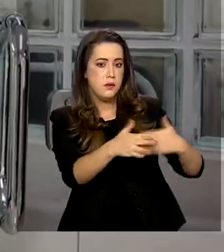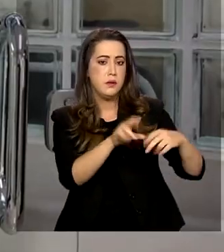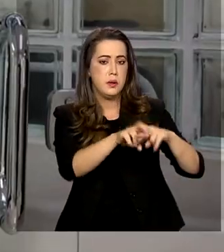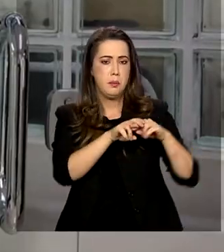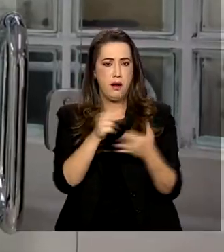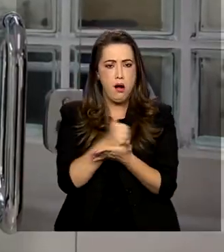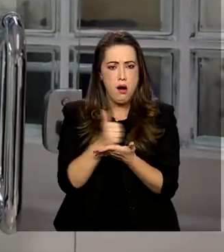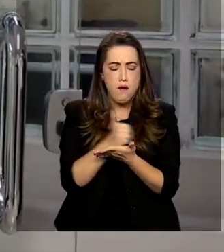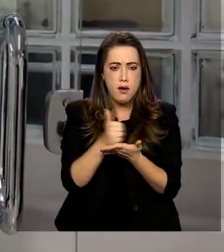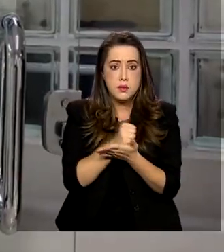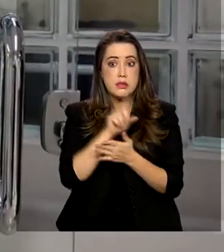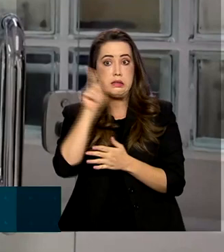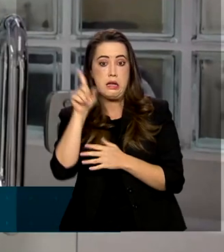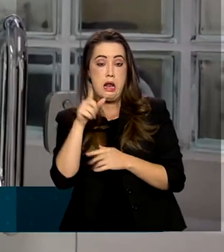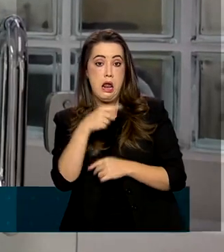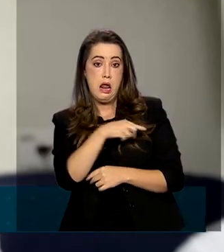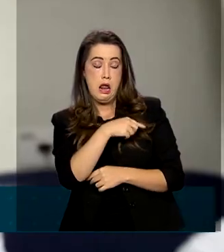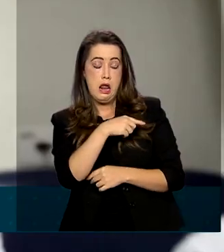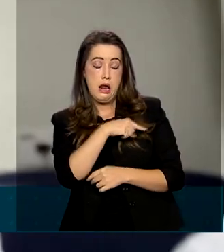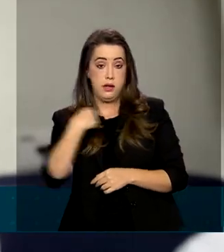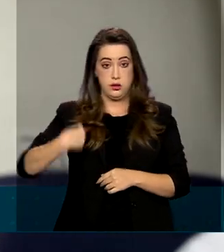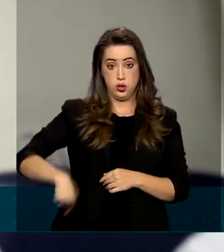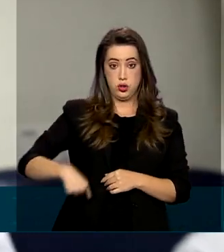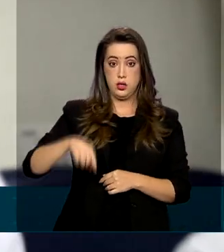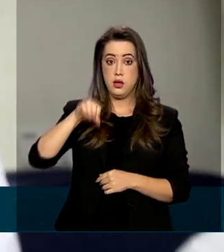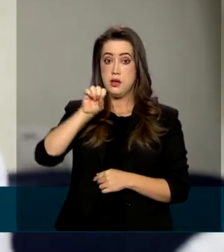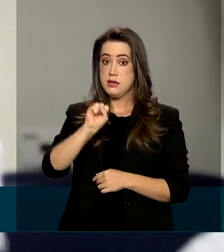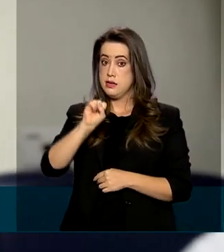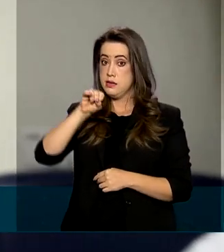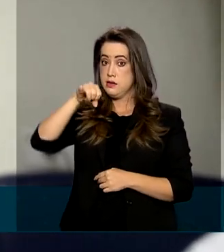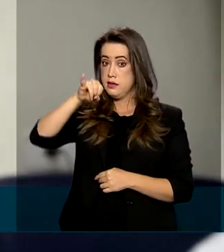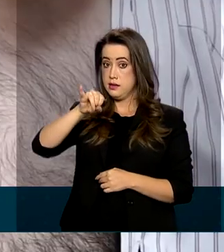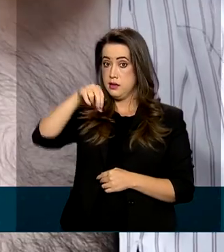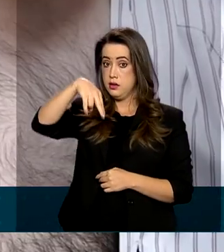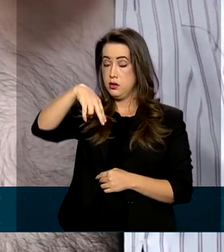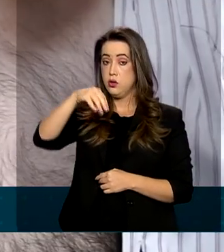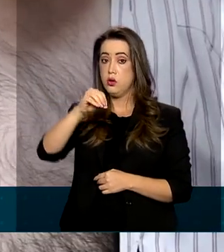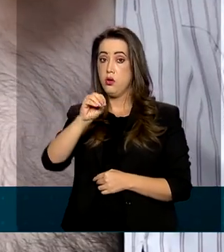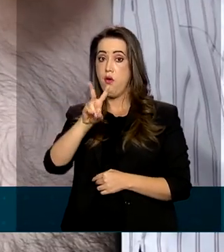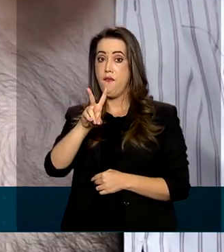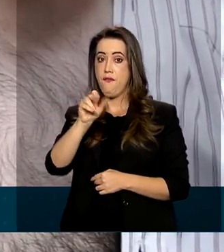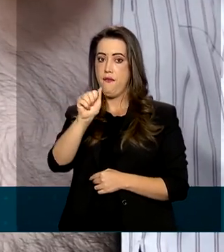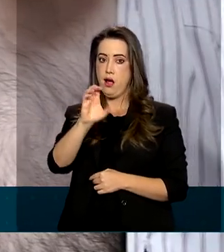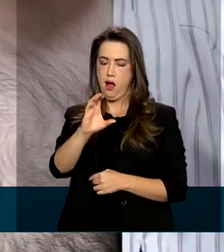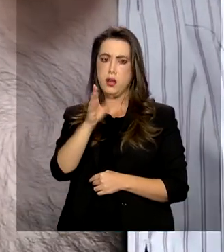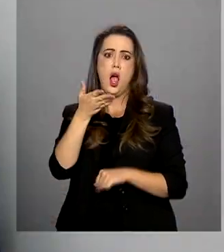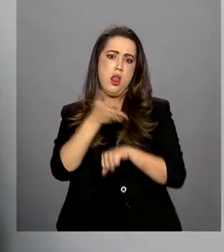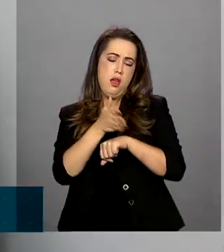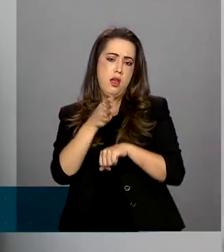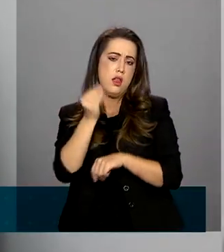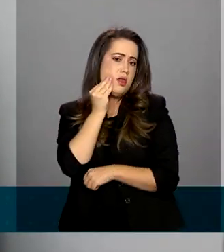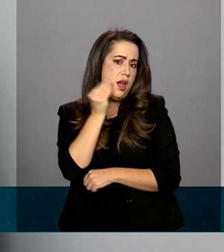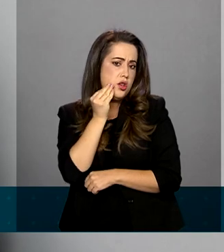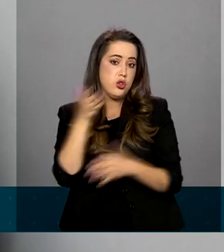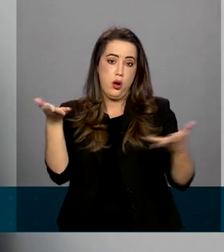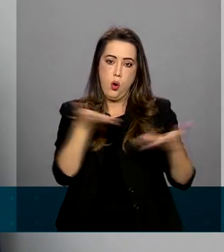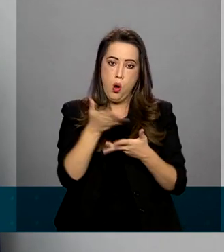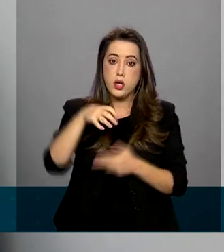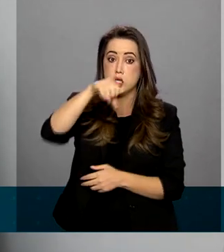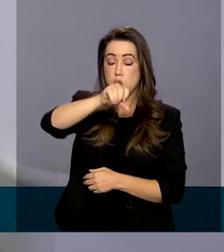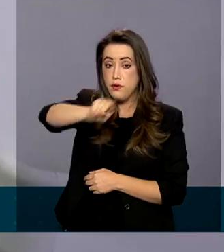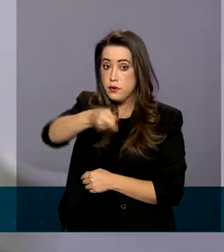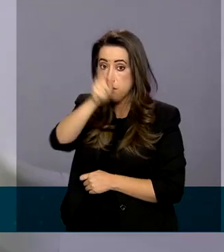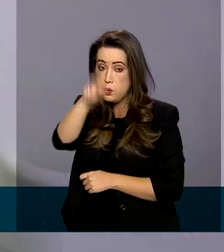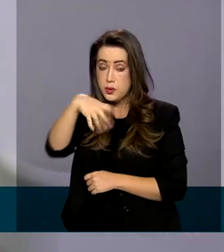pela farmacêutica chinesa Sinovac Biotec, a vacina está em fase de testes e será aplicada em 9 mil voluntários de